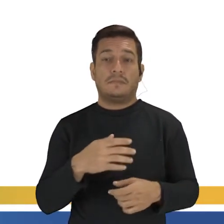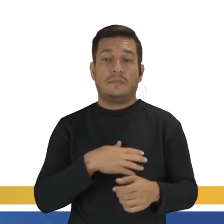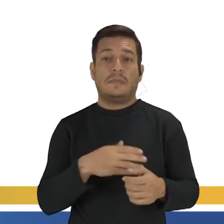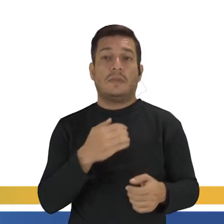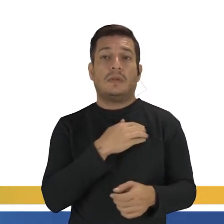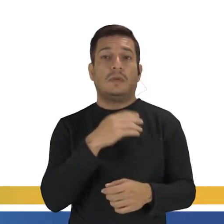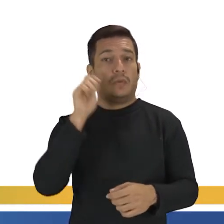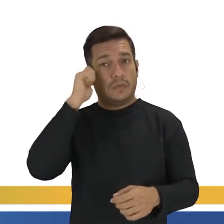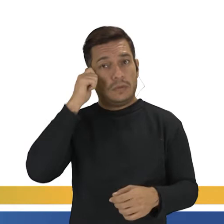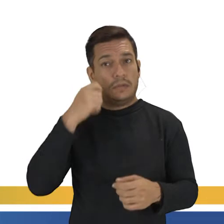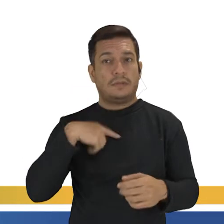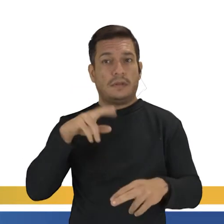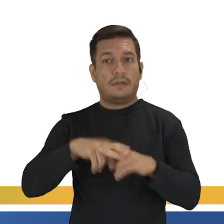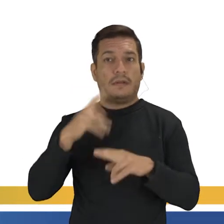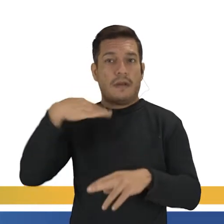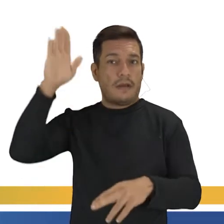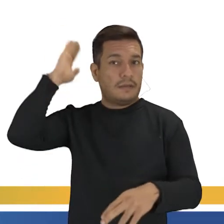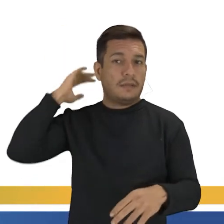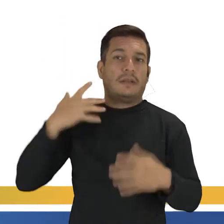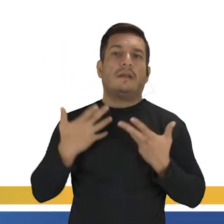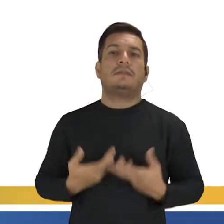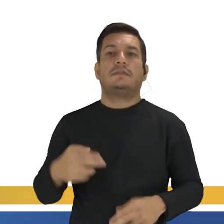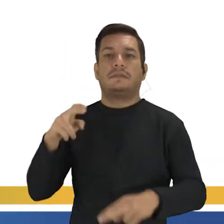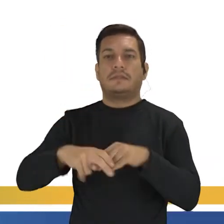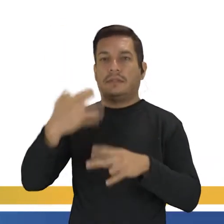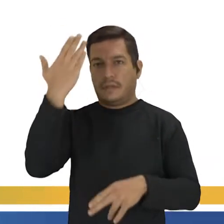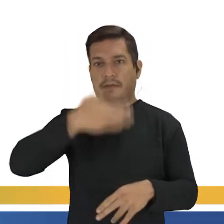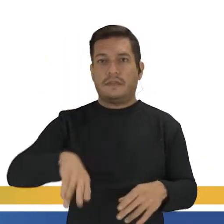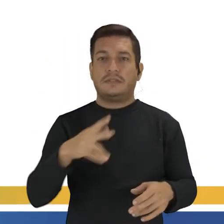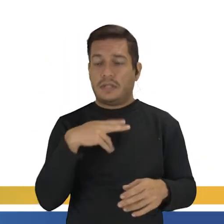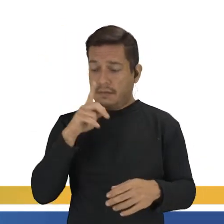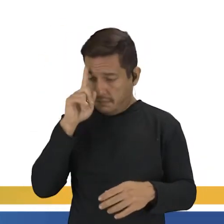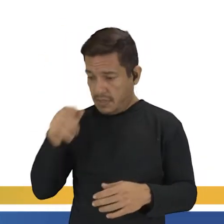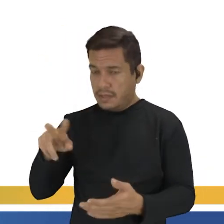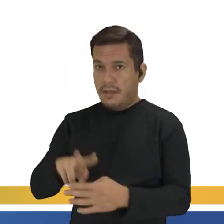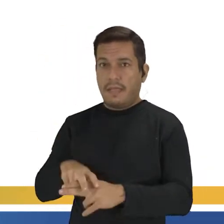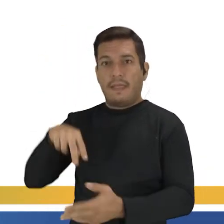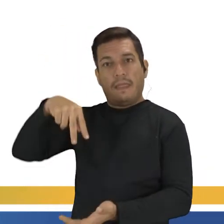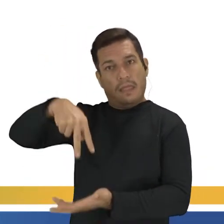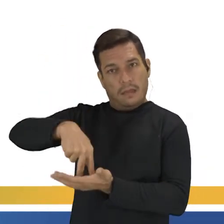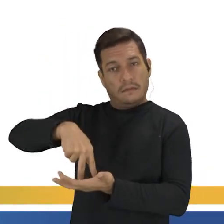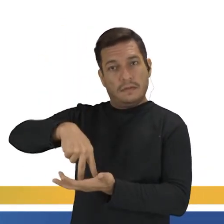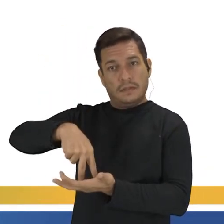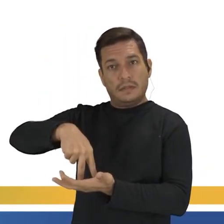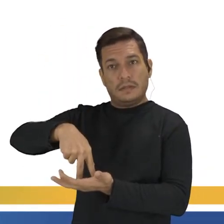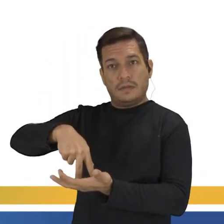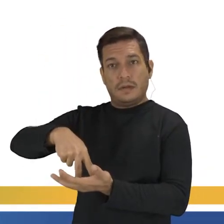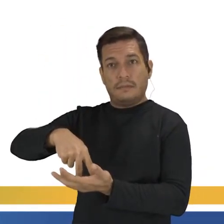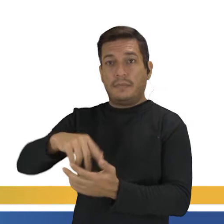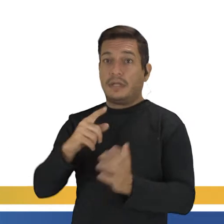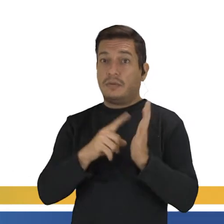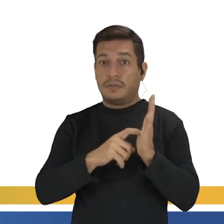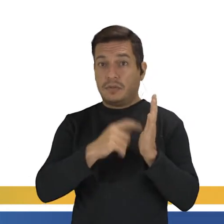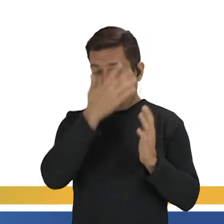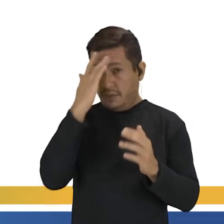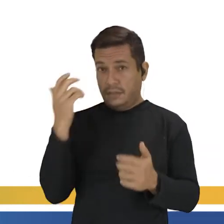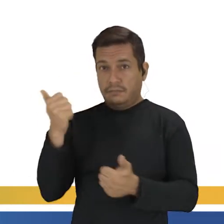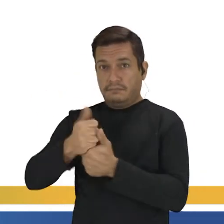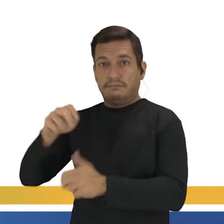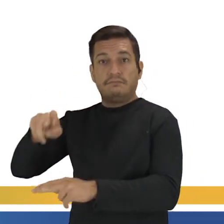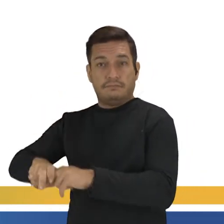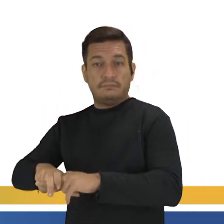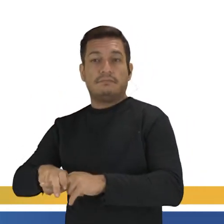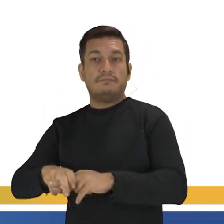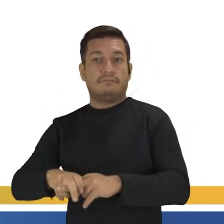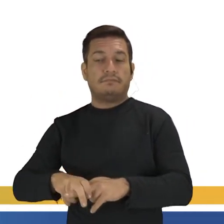sentar atrás e ela, cansada, senta na frente. E aí, mandou ela levantar, ela se recusa a levantar, né? Do banco para que o branco sentasse. Então, a partir daí,